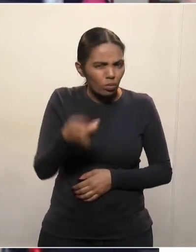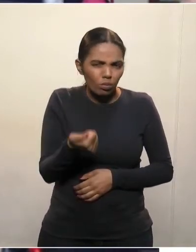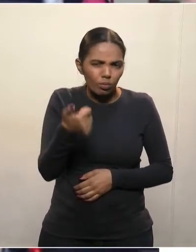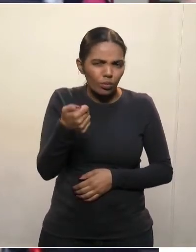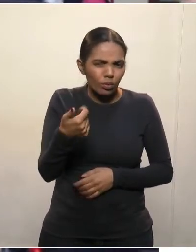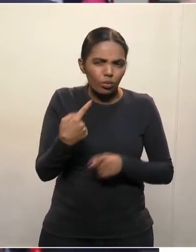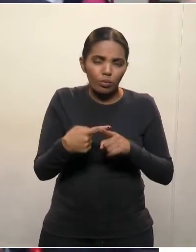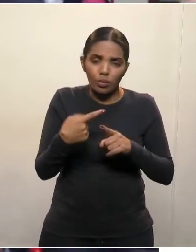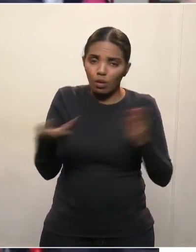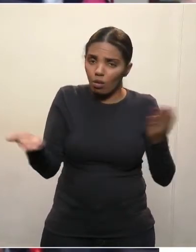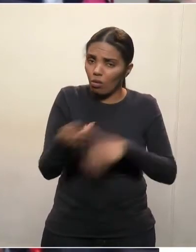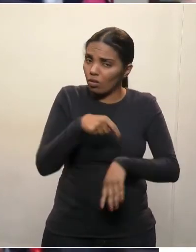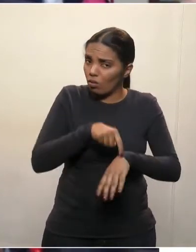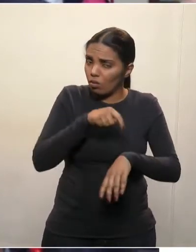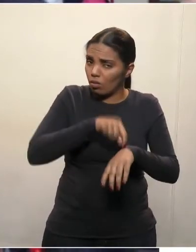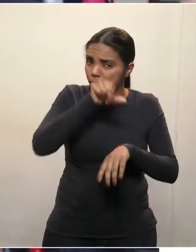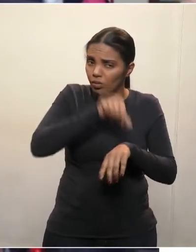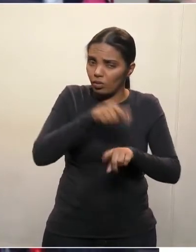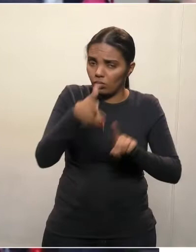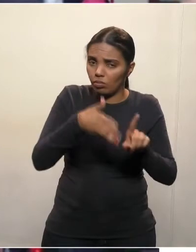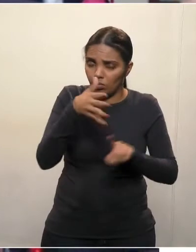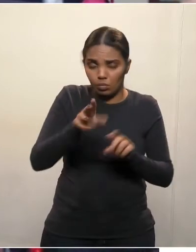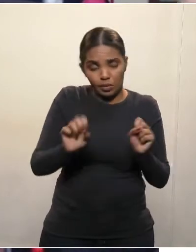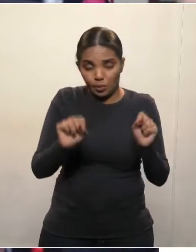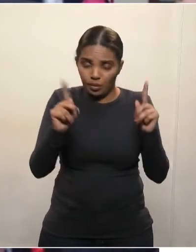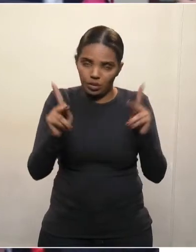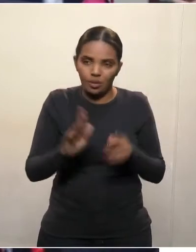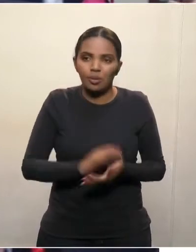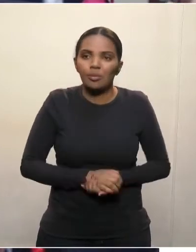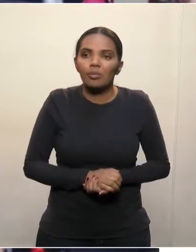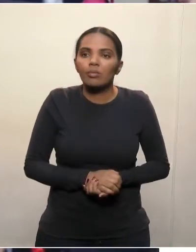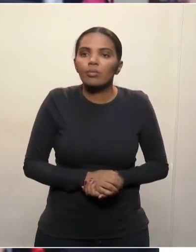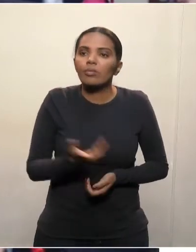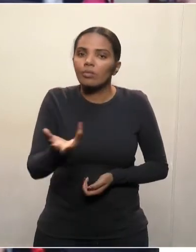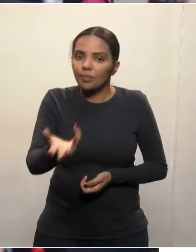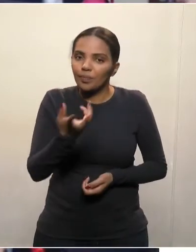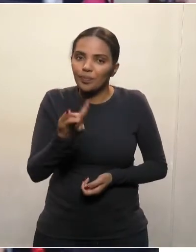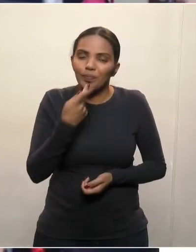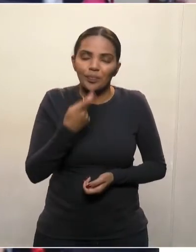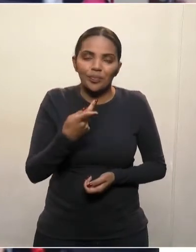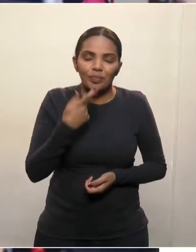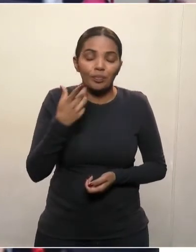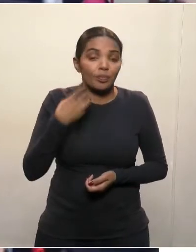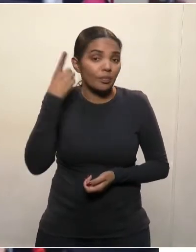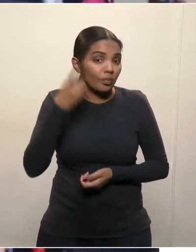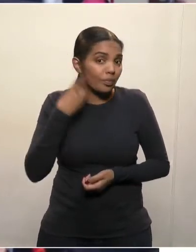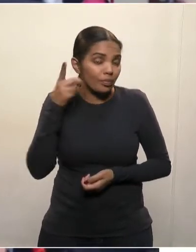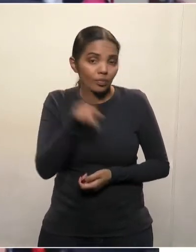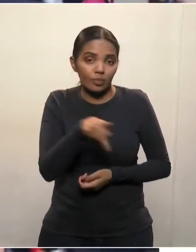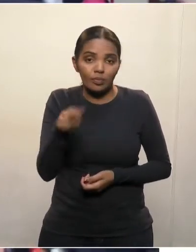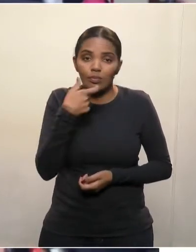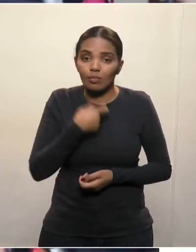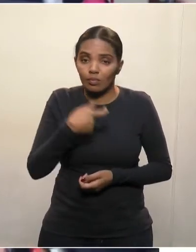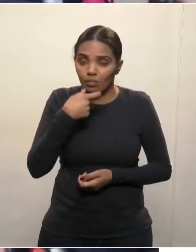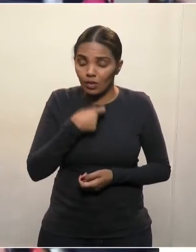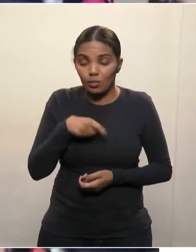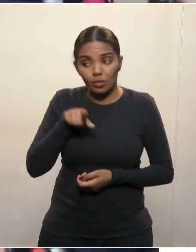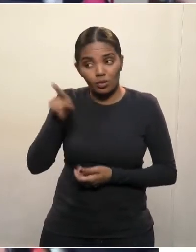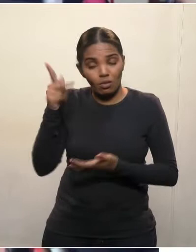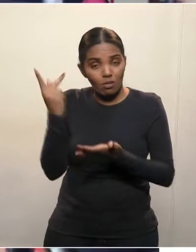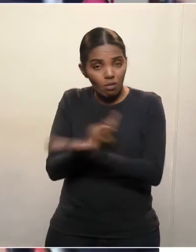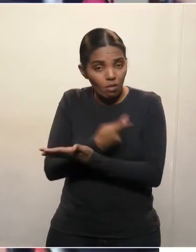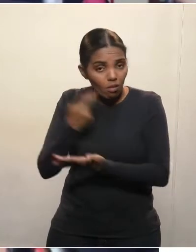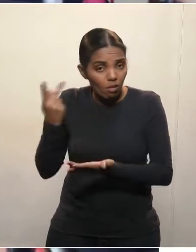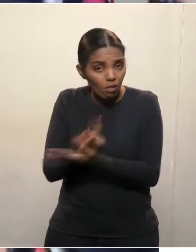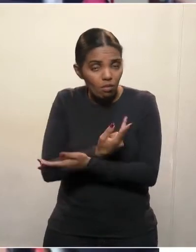tem horário do pequeno expediente. Mas tudo bem. Eu gostaria de dizer ao deputado Lemos que o deputado erra, porque